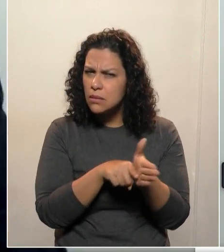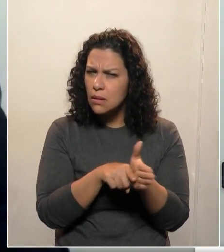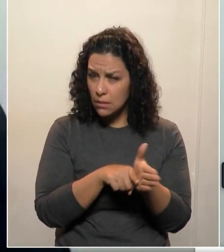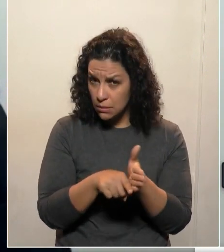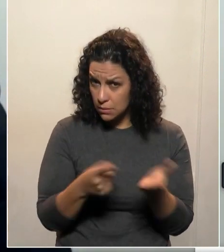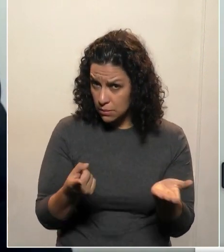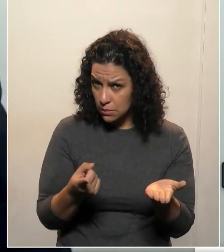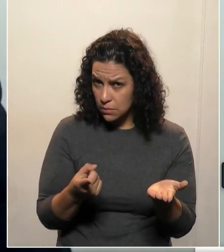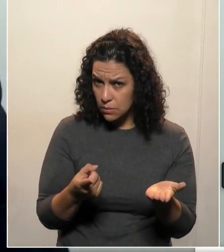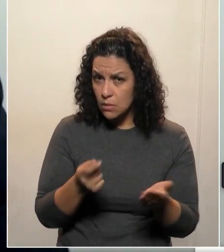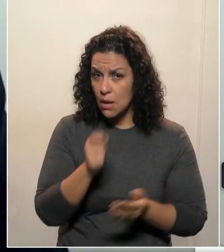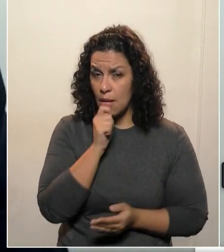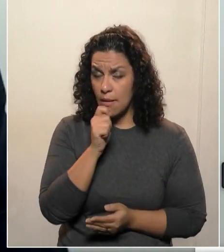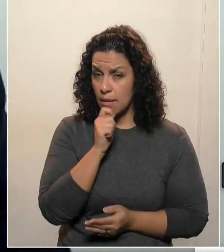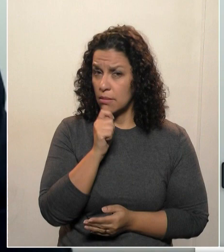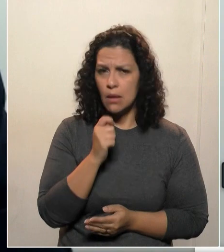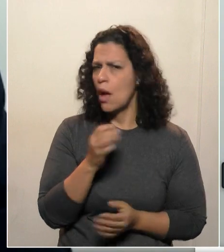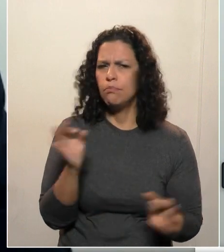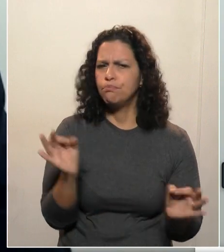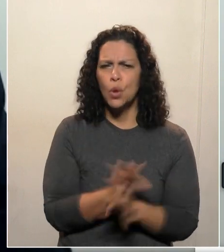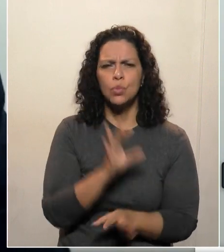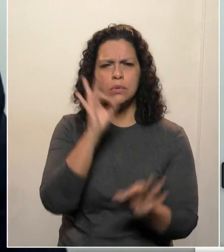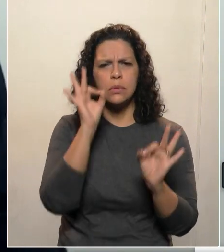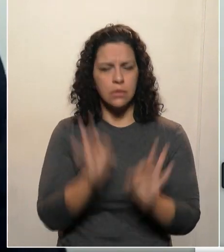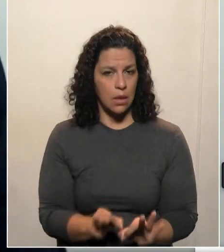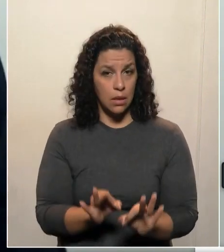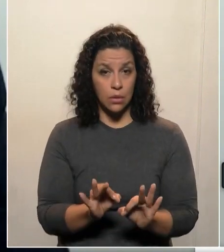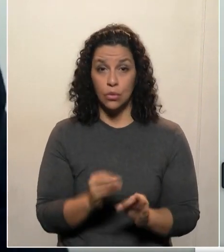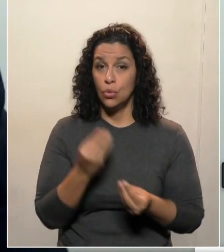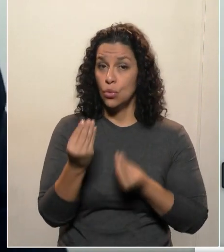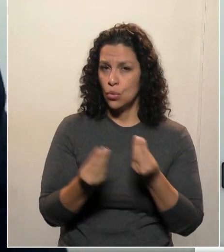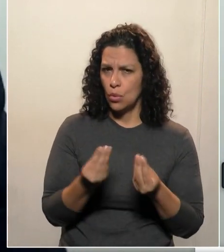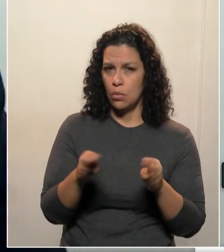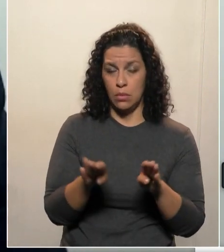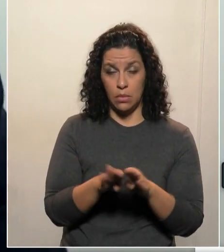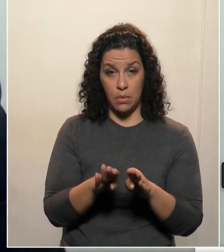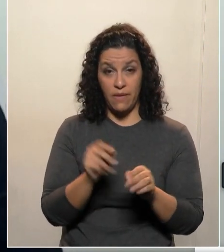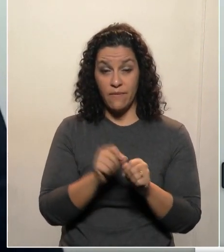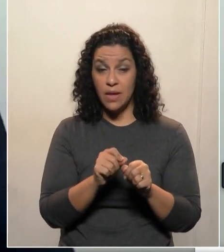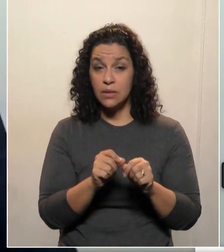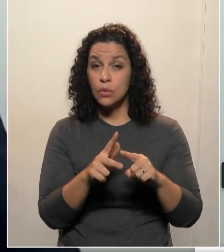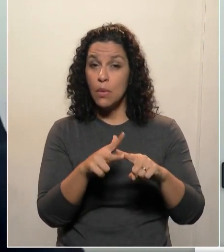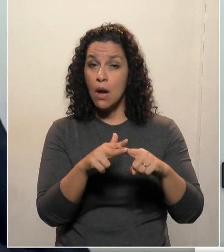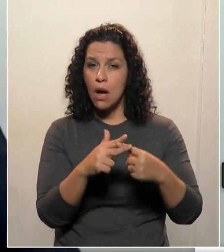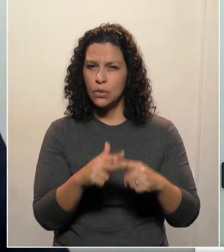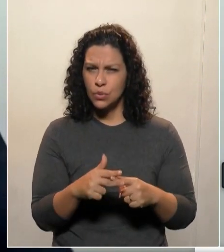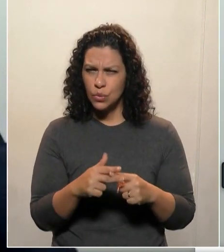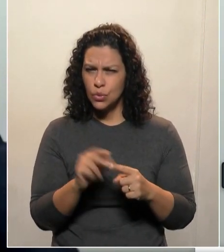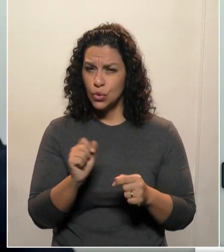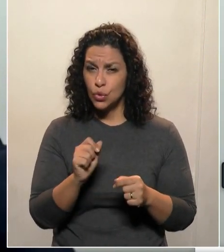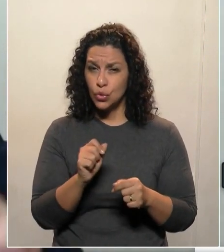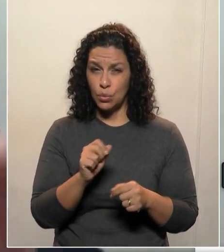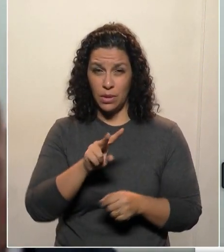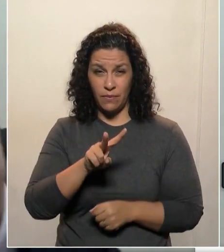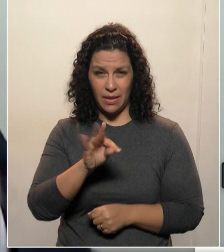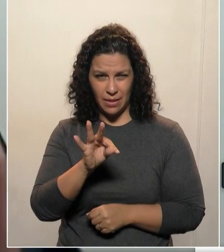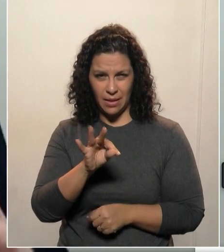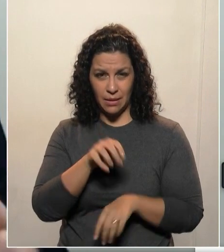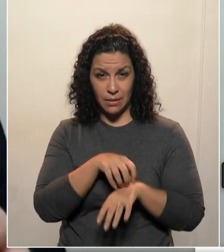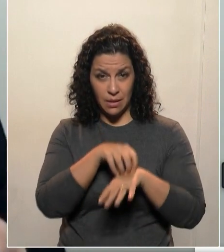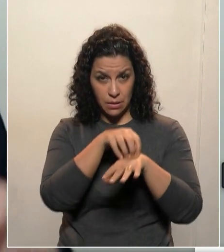estudada, ainda não definida, de que seja feito um ajuste na questão do vale-transporte